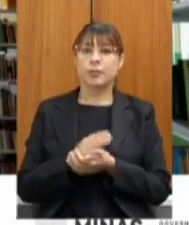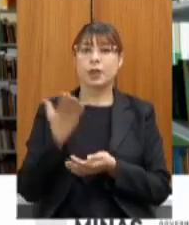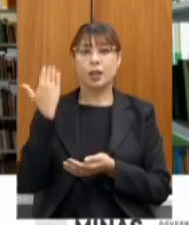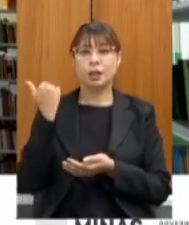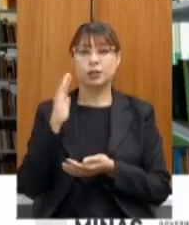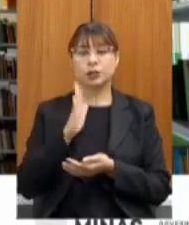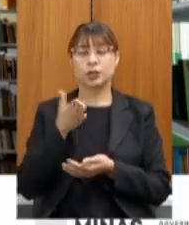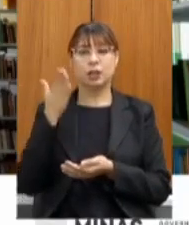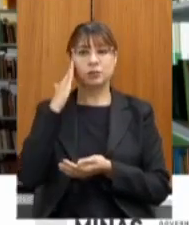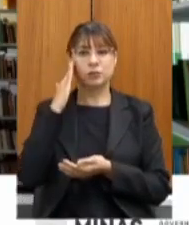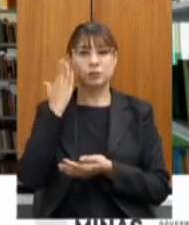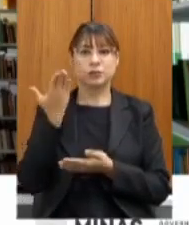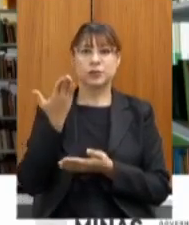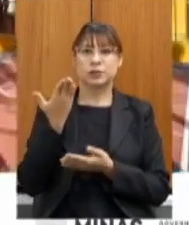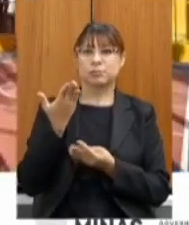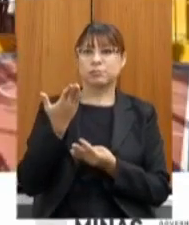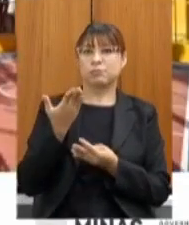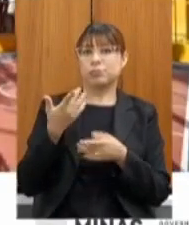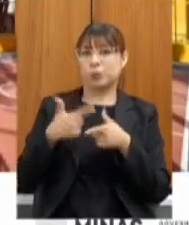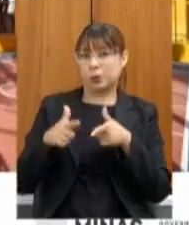estacas por favor